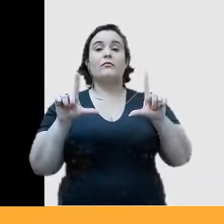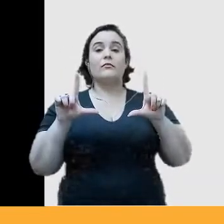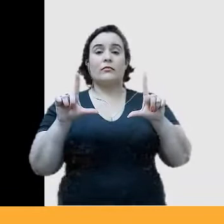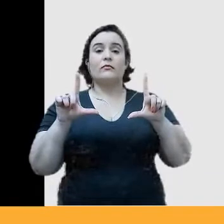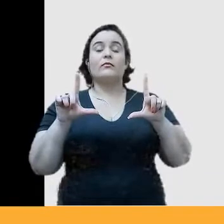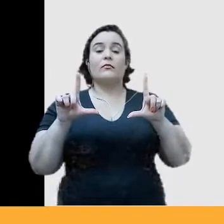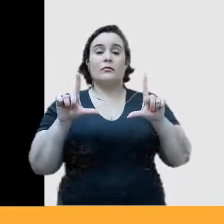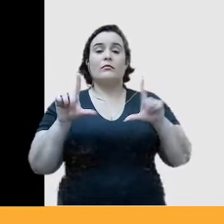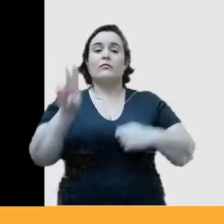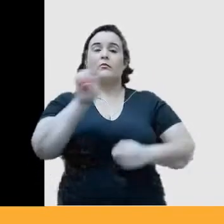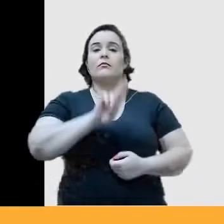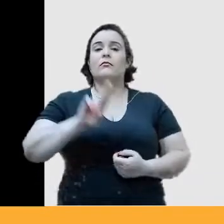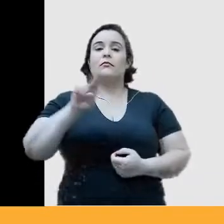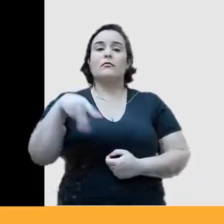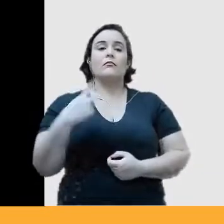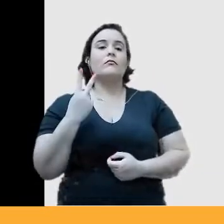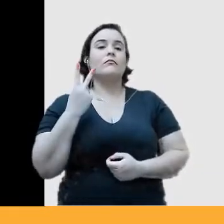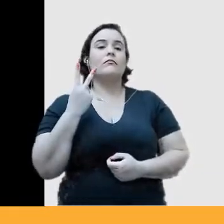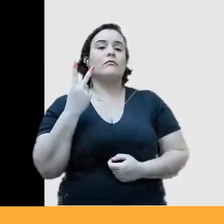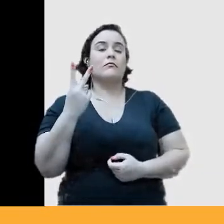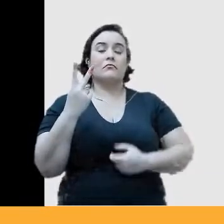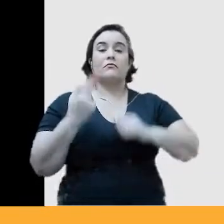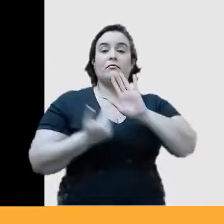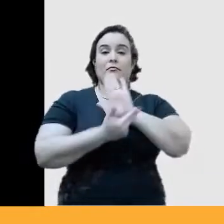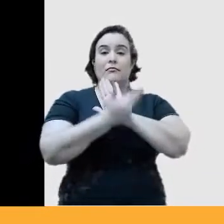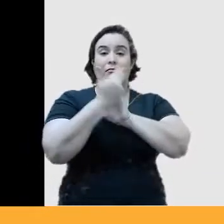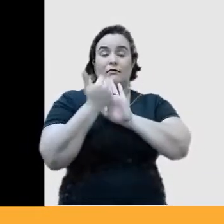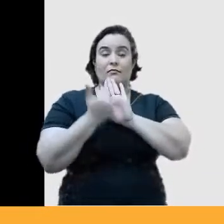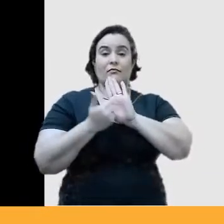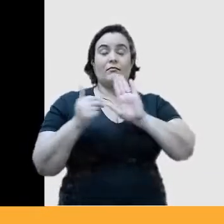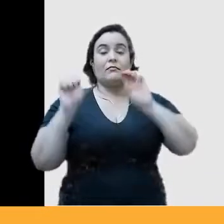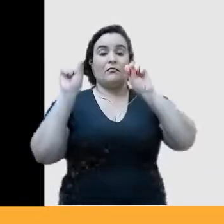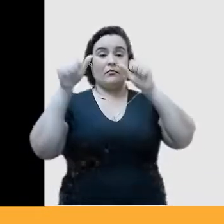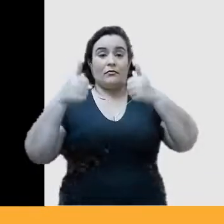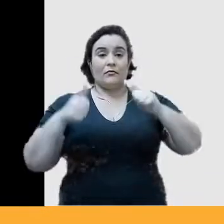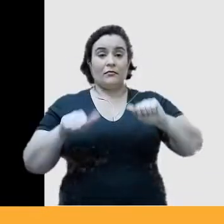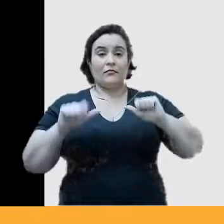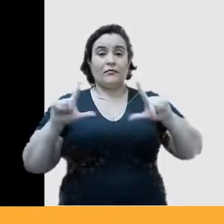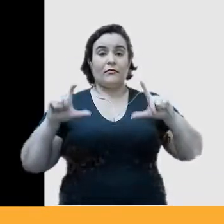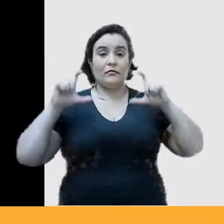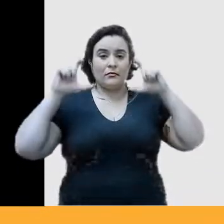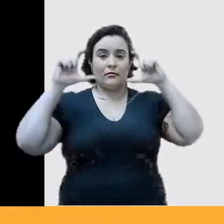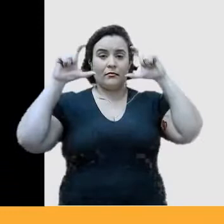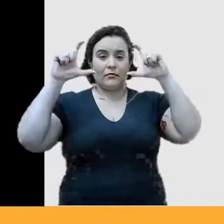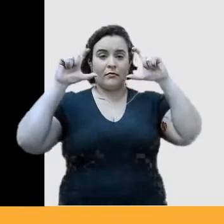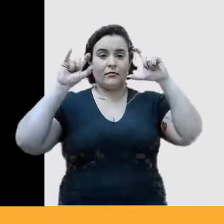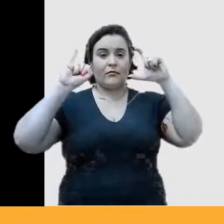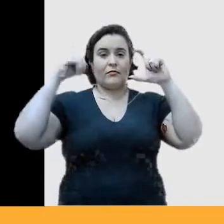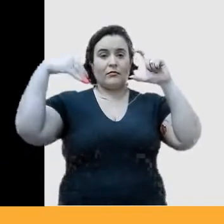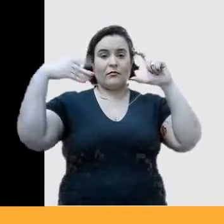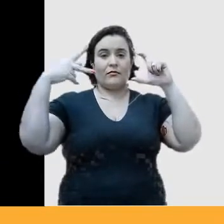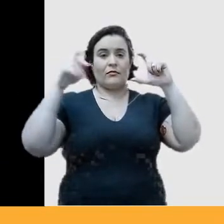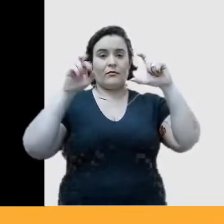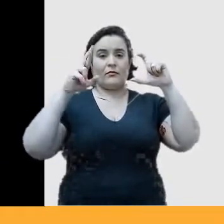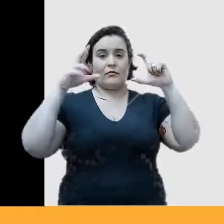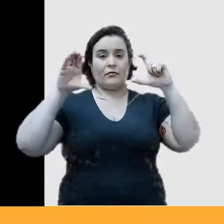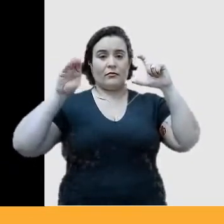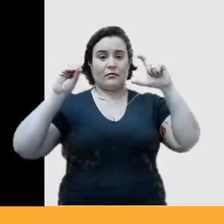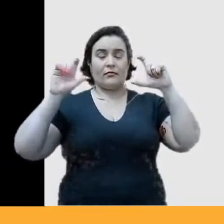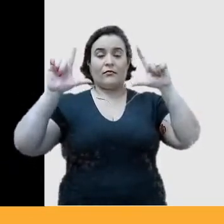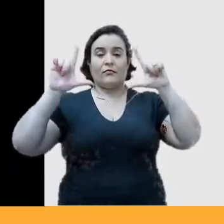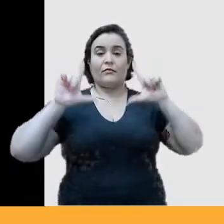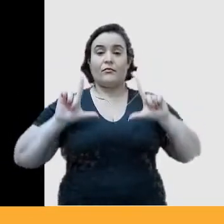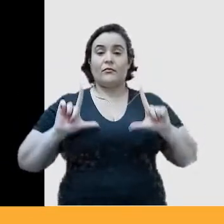usei ali duas imagens ali, mas com uma imagem do Império e uma imagem importante